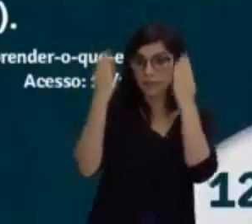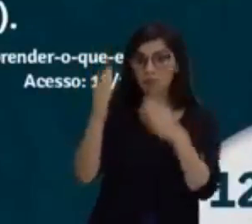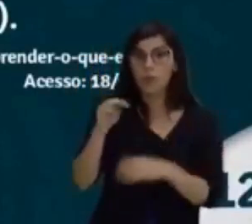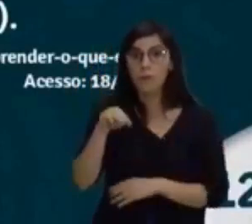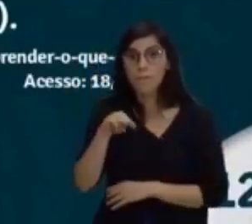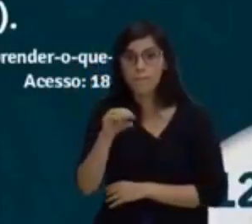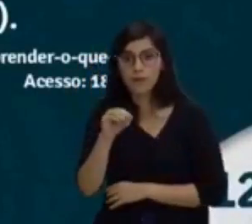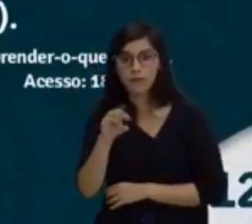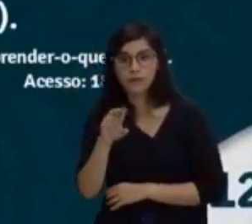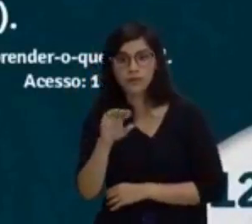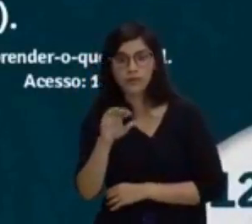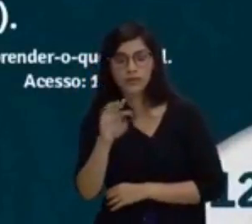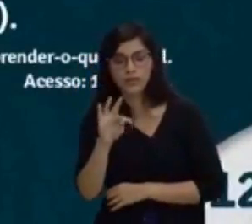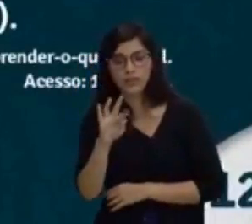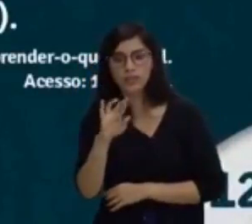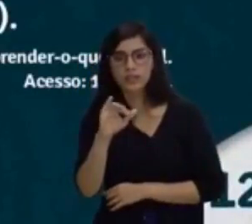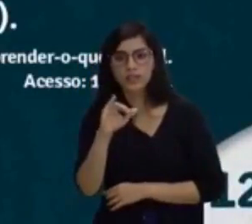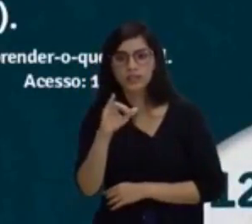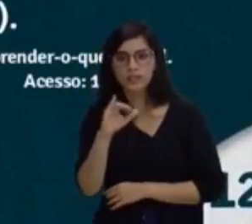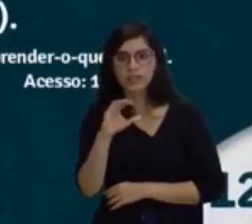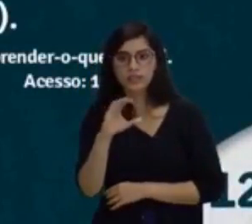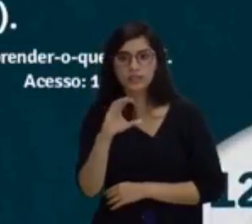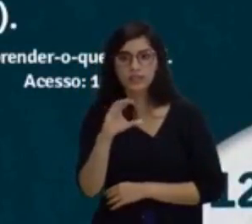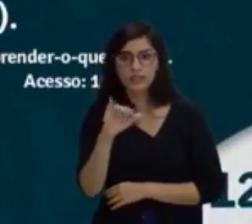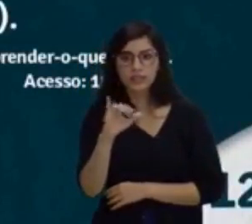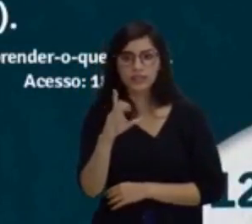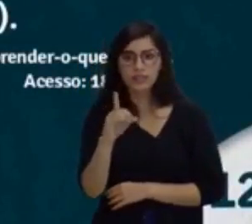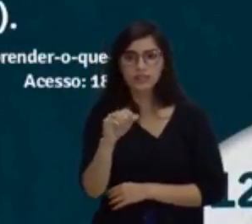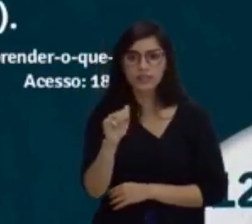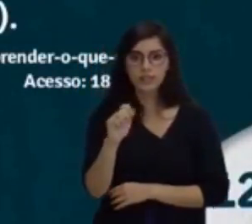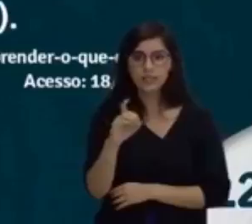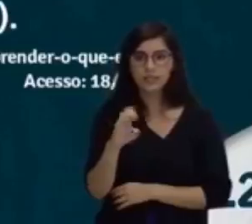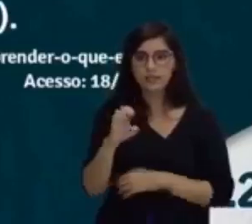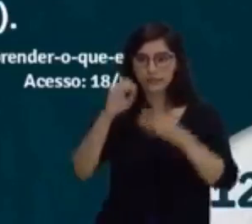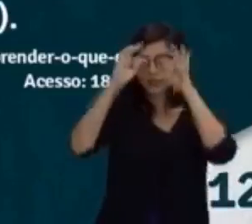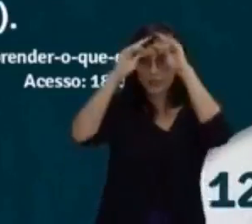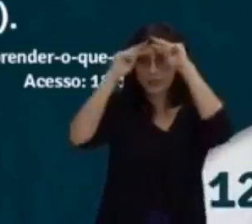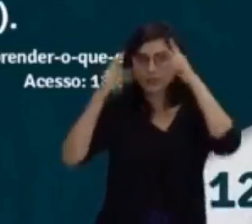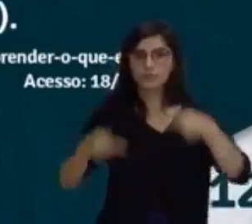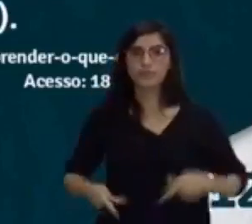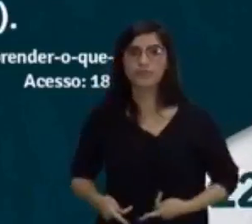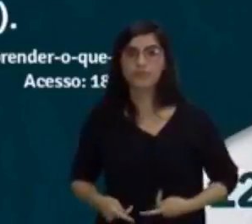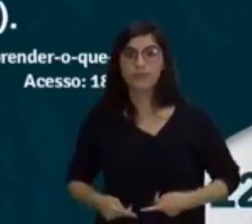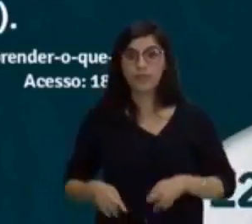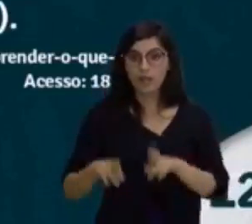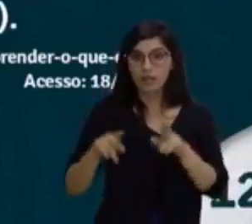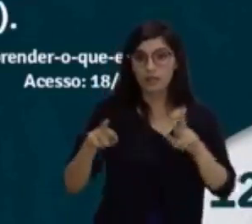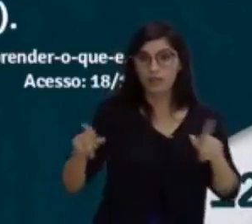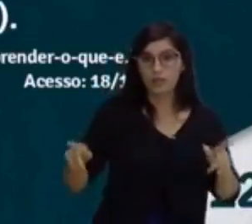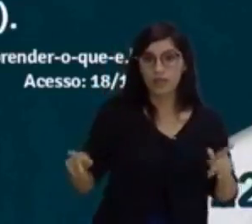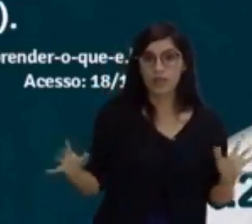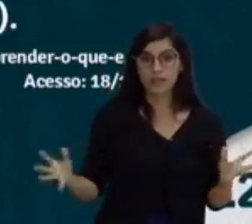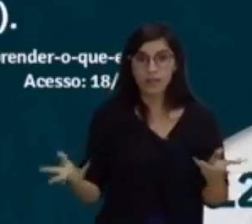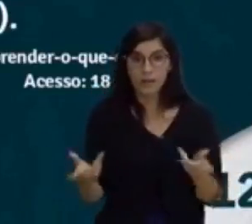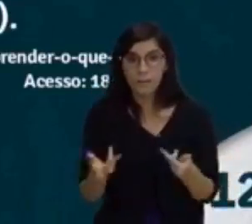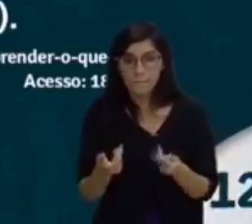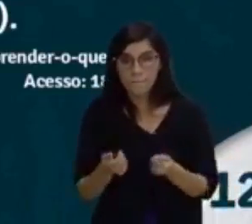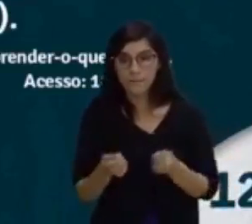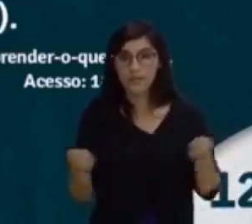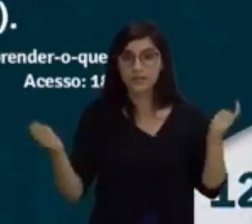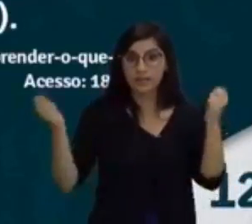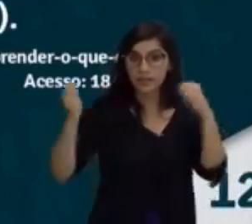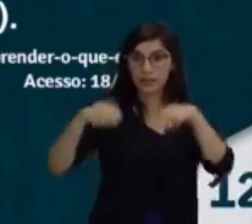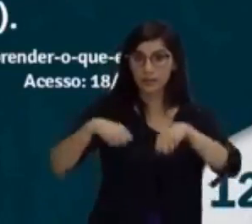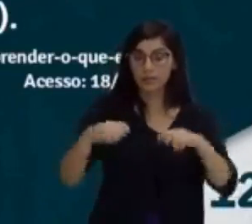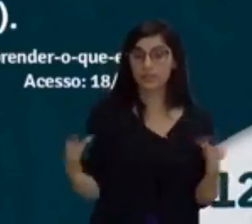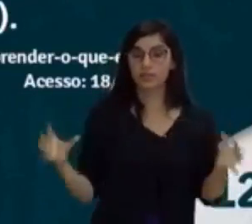seguir? Vamos na tela. Apesar de diferentes, as habilidades e as capacidades estão totalmente